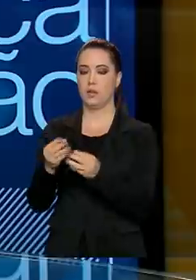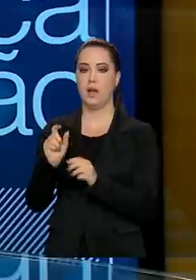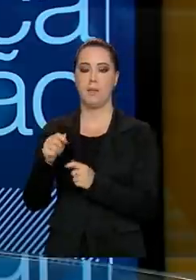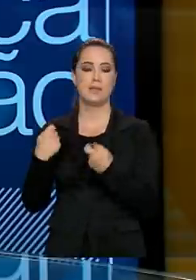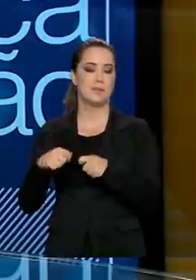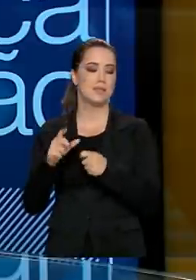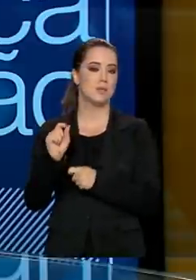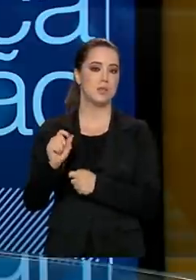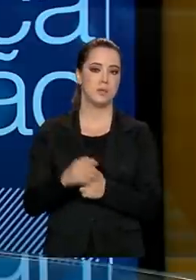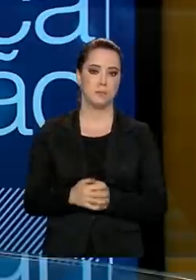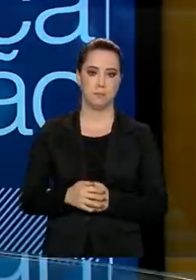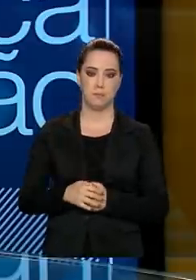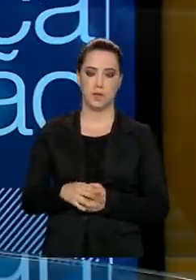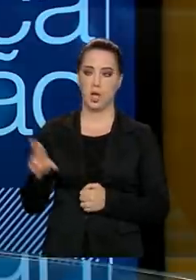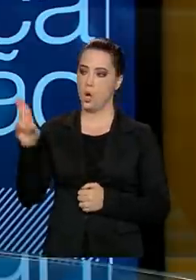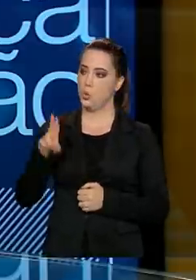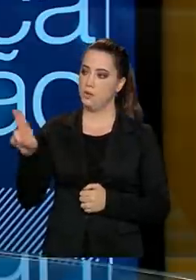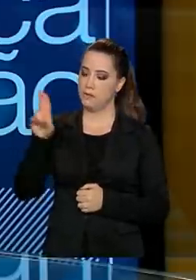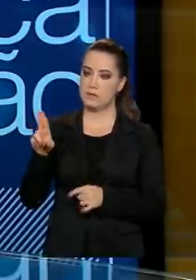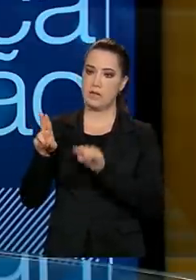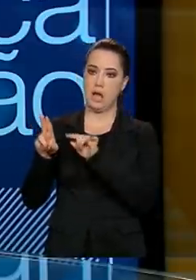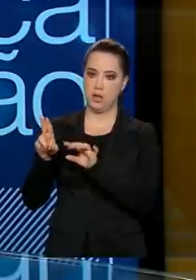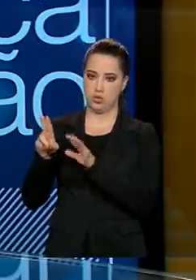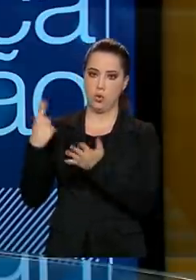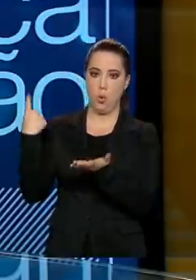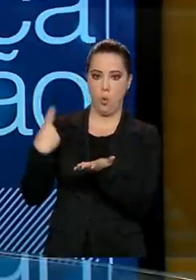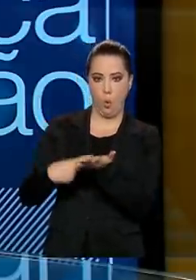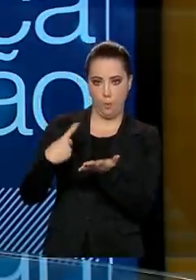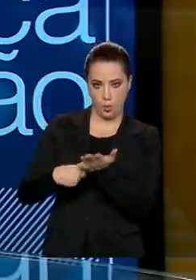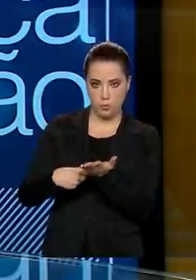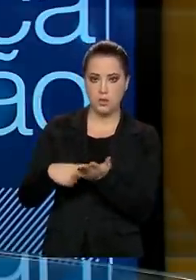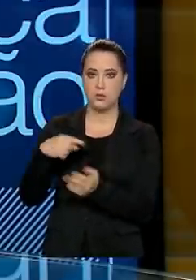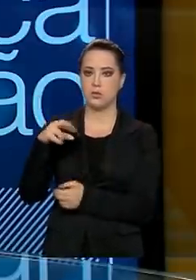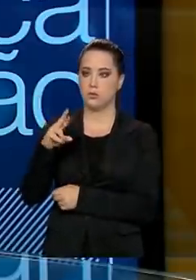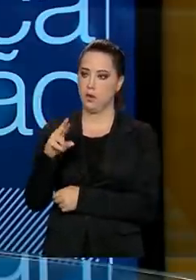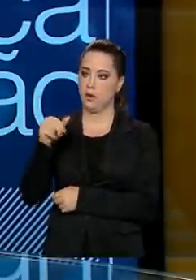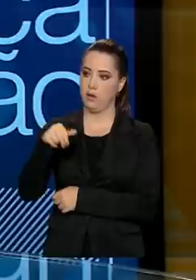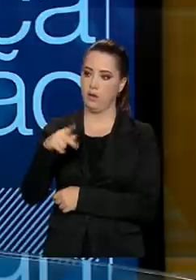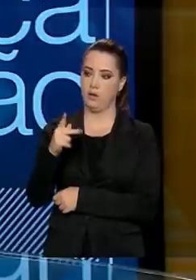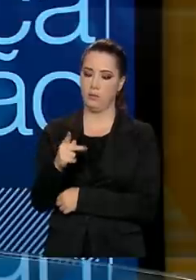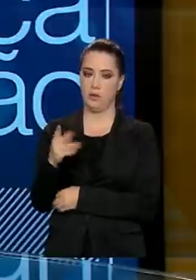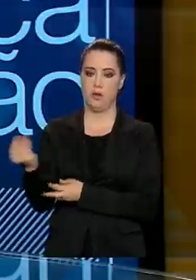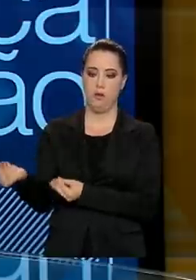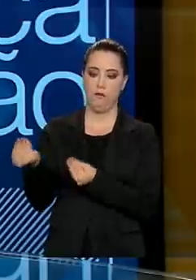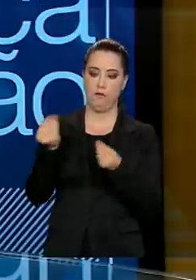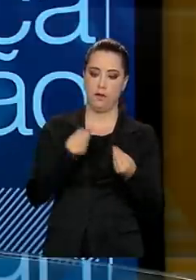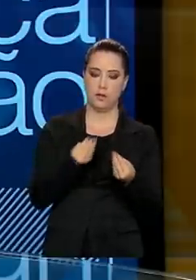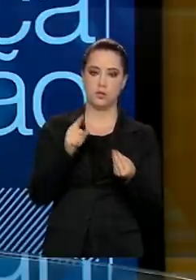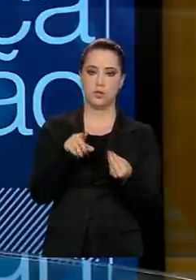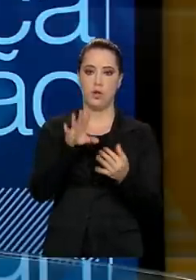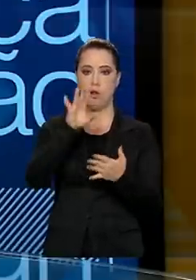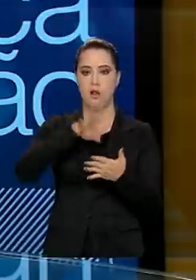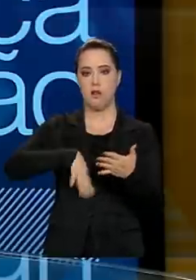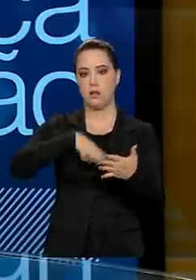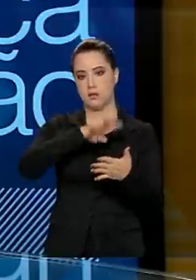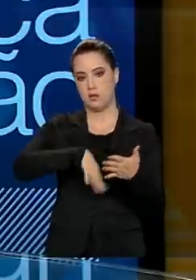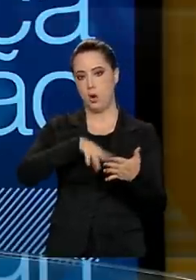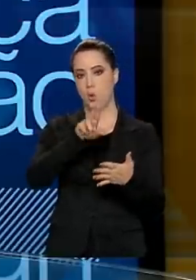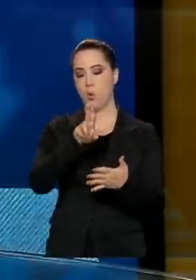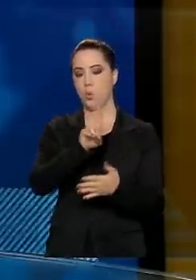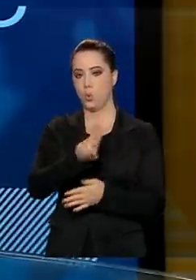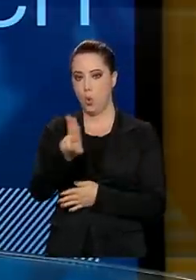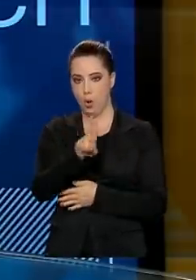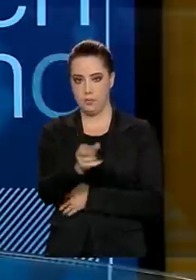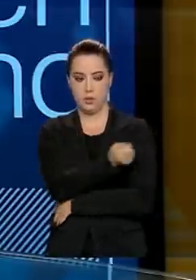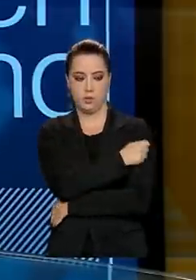precisa? Que a universidade faça adesão a um termo da RNP e mande para a RNP a lista dos alunos